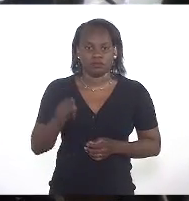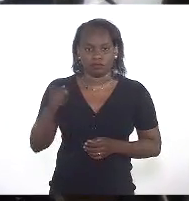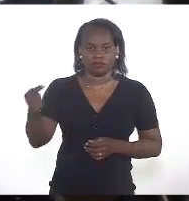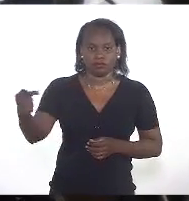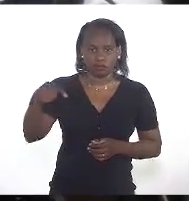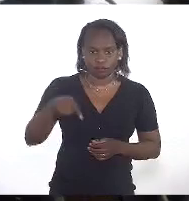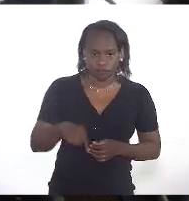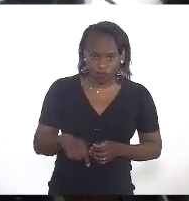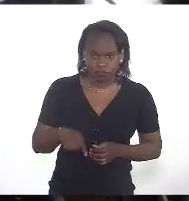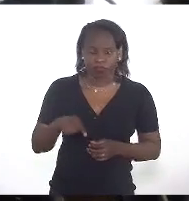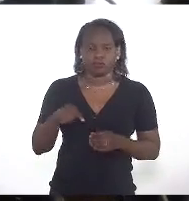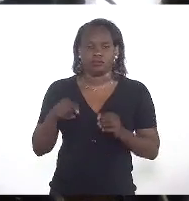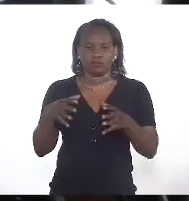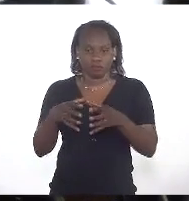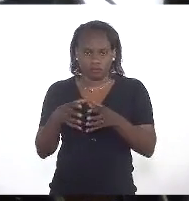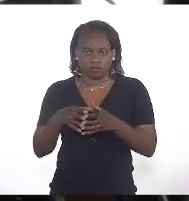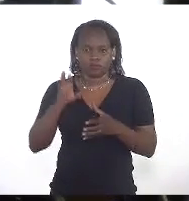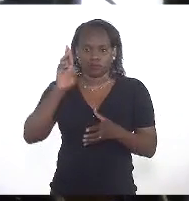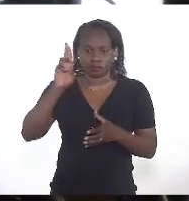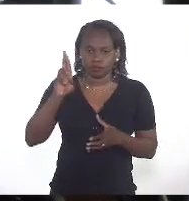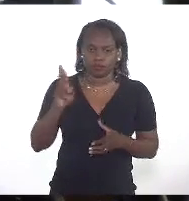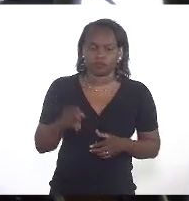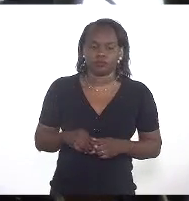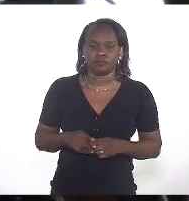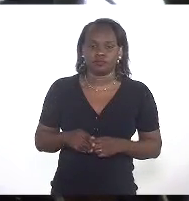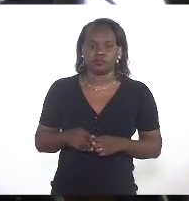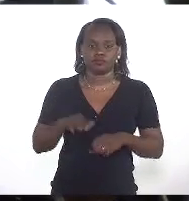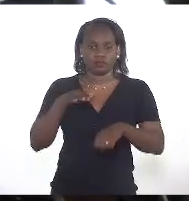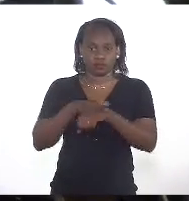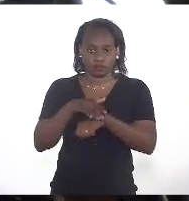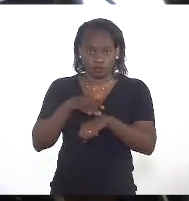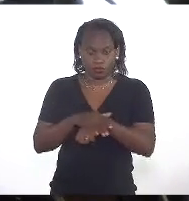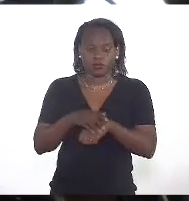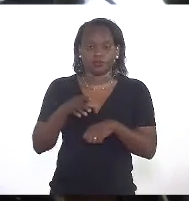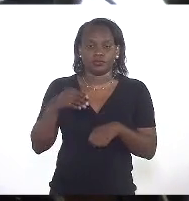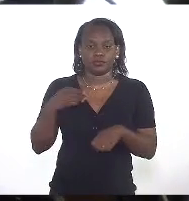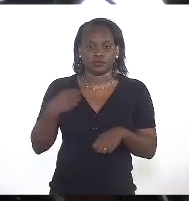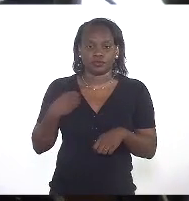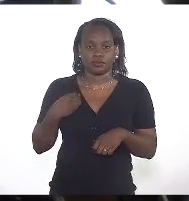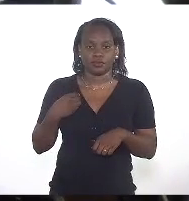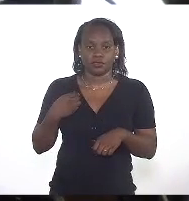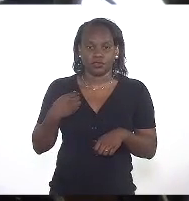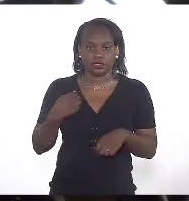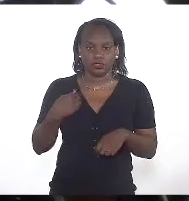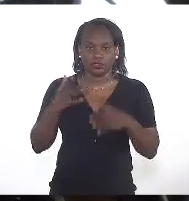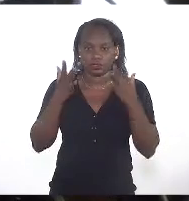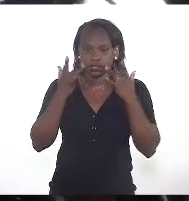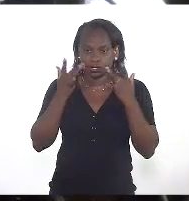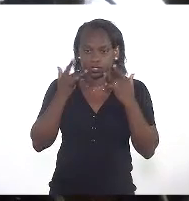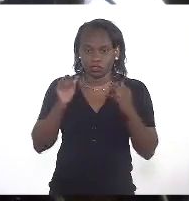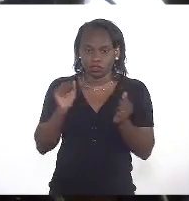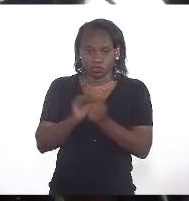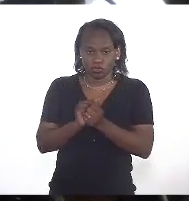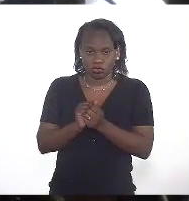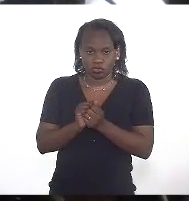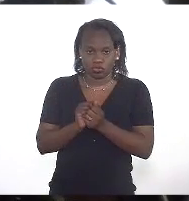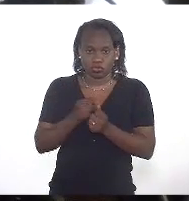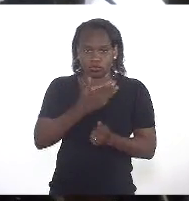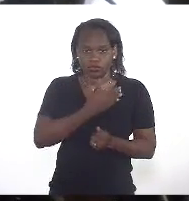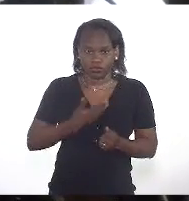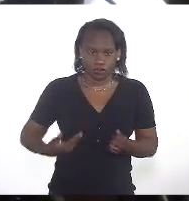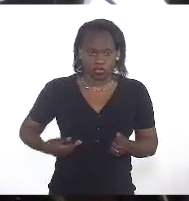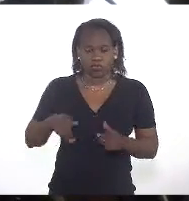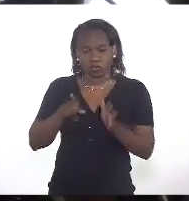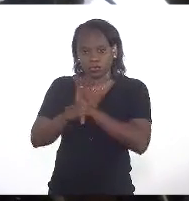Exª, os representantes. À noite, estarei em um teatro com a presença do governador. Eu vou